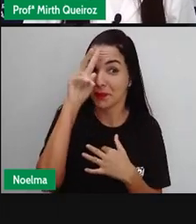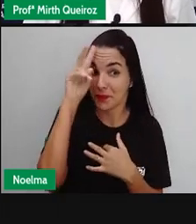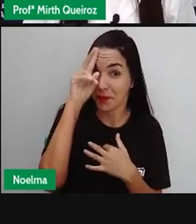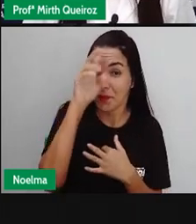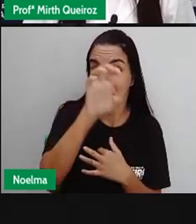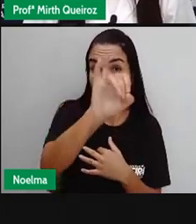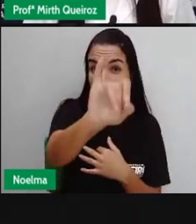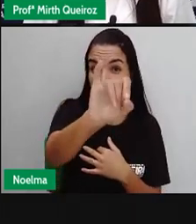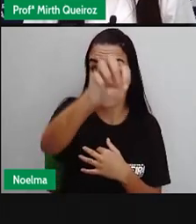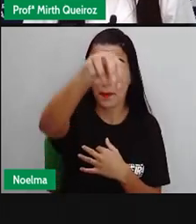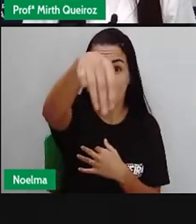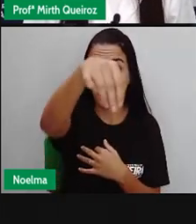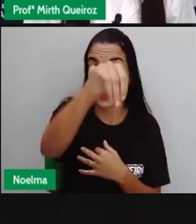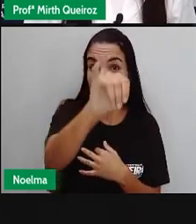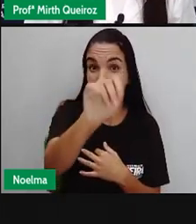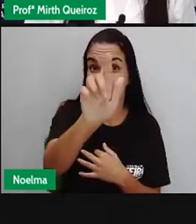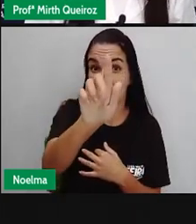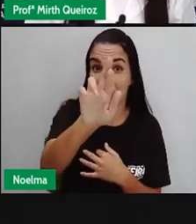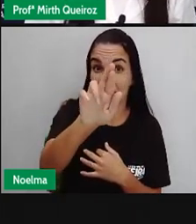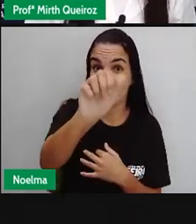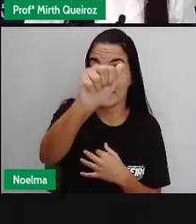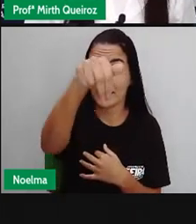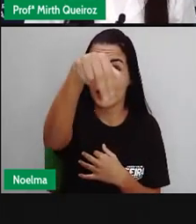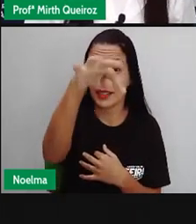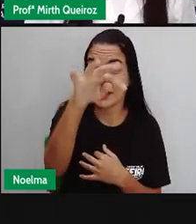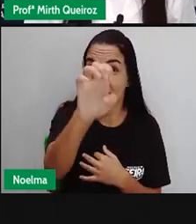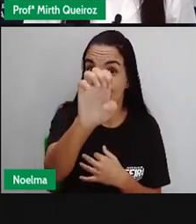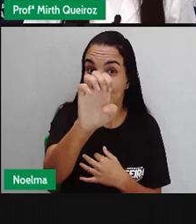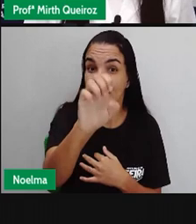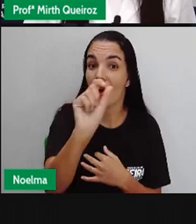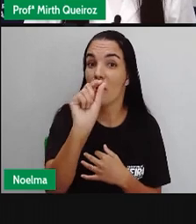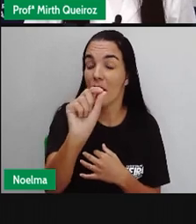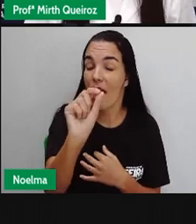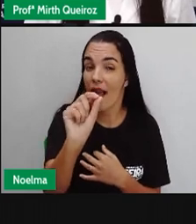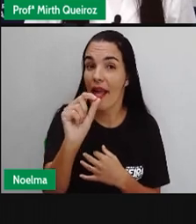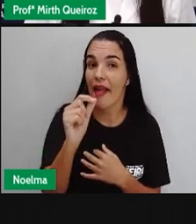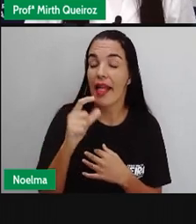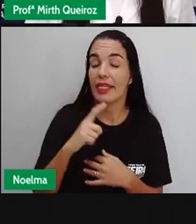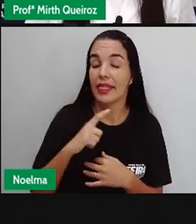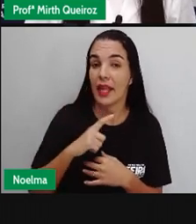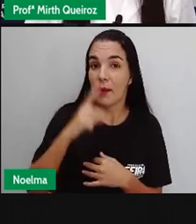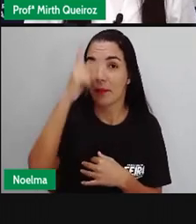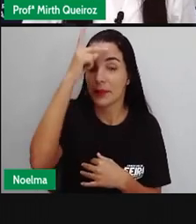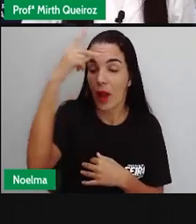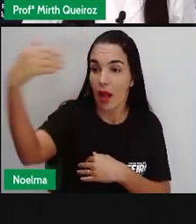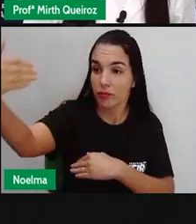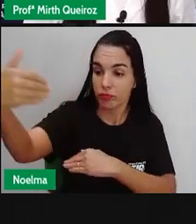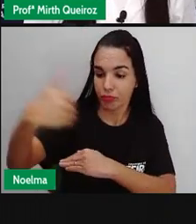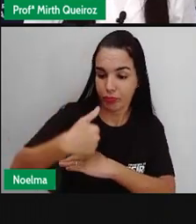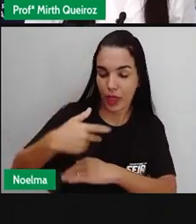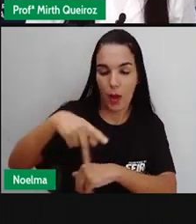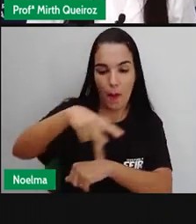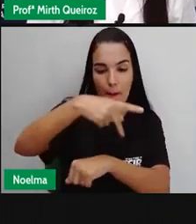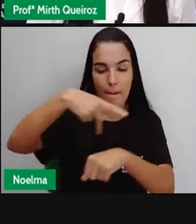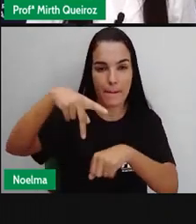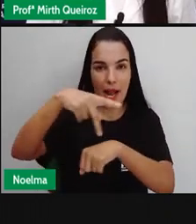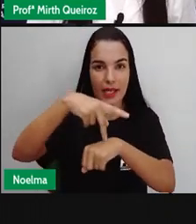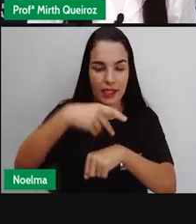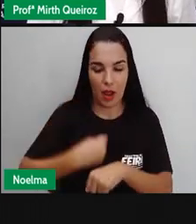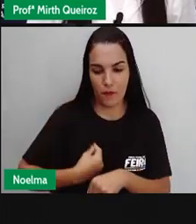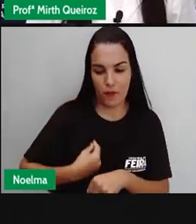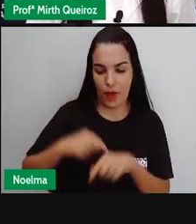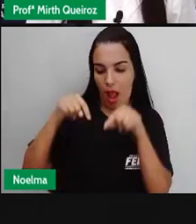aquele que imigra, ou seja, que entra num país para viver nele. Então, se uma pessoa